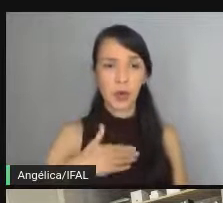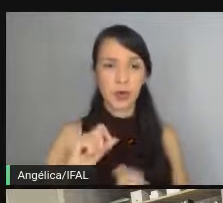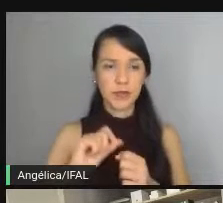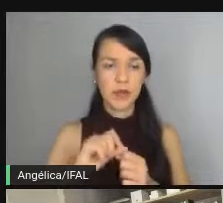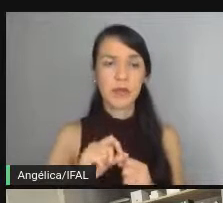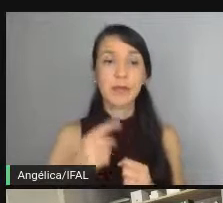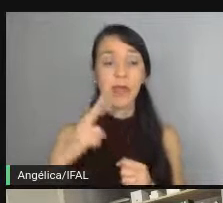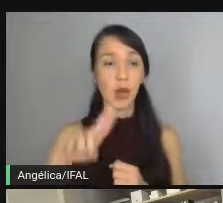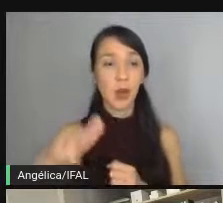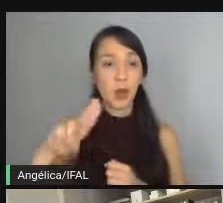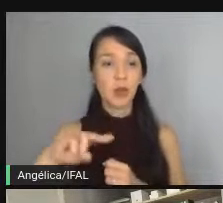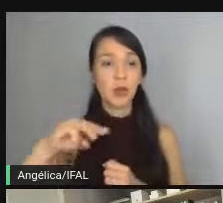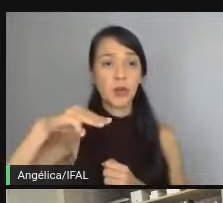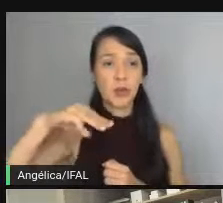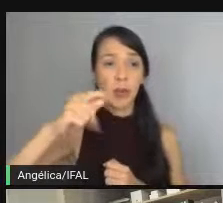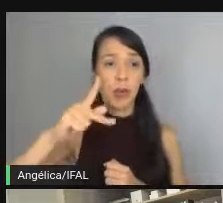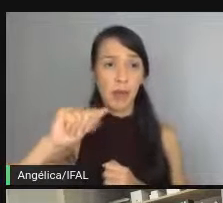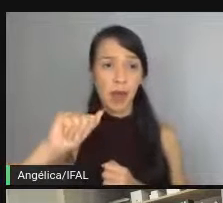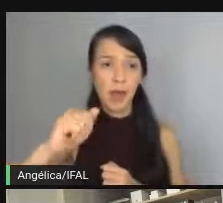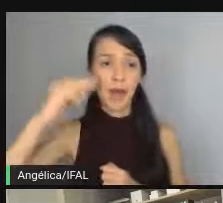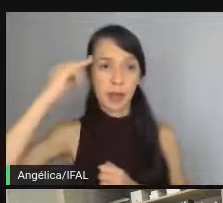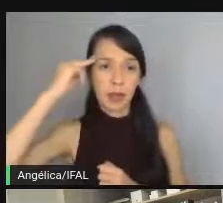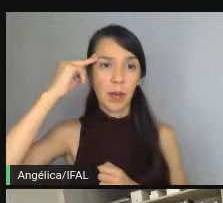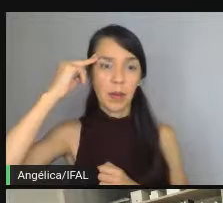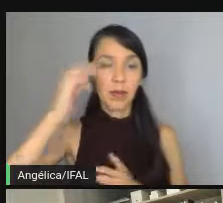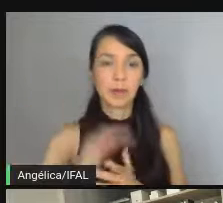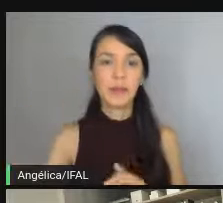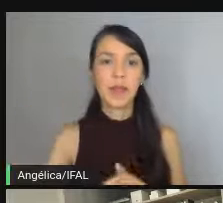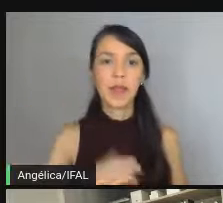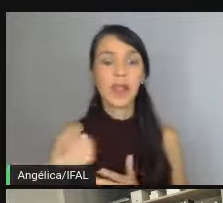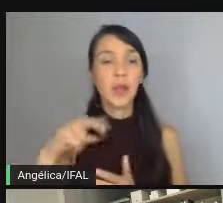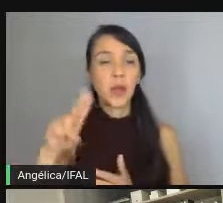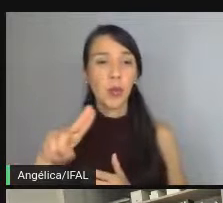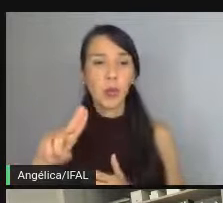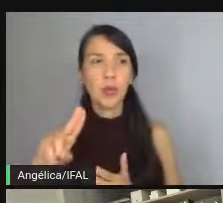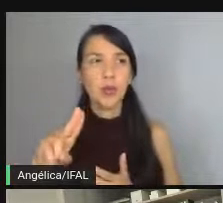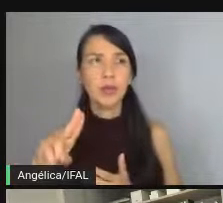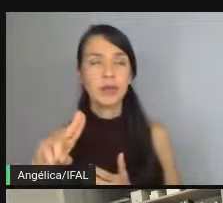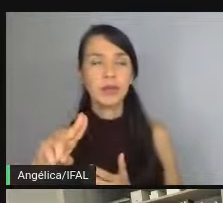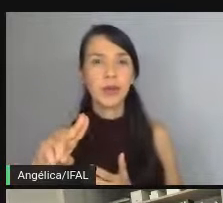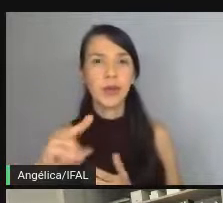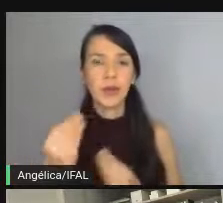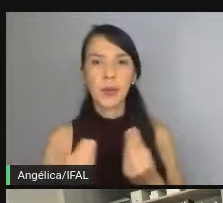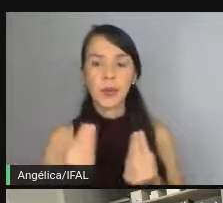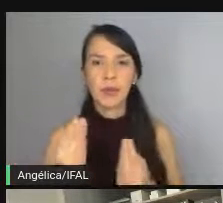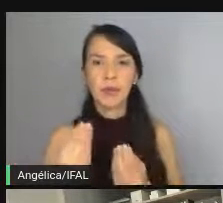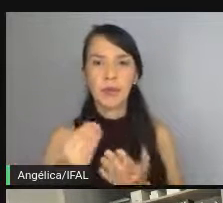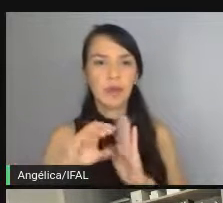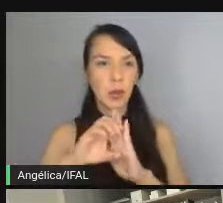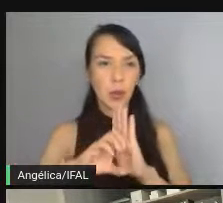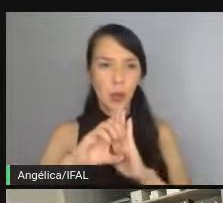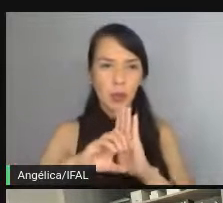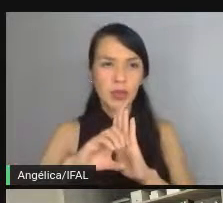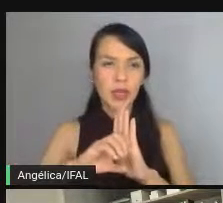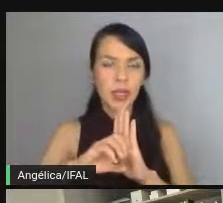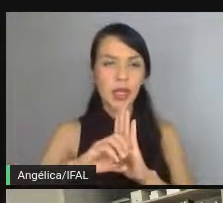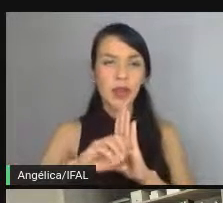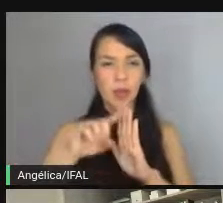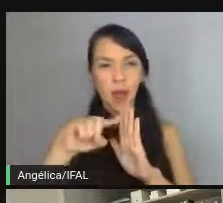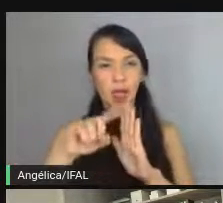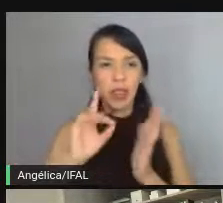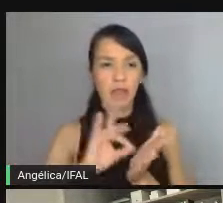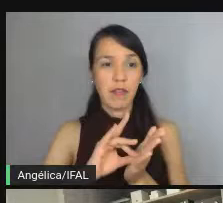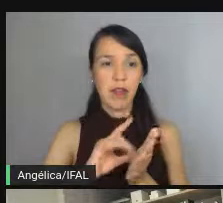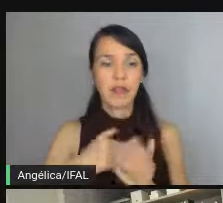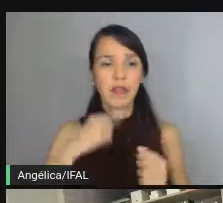mapa mental para documentar as minhas coisas. Sendo que eu não uso exatamente mapa mental como o conceito do mapa mental é, que